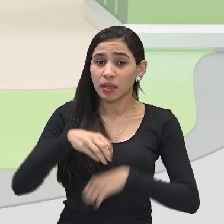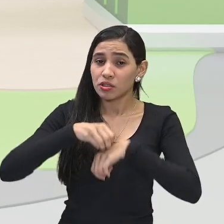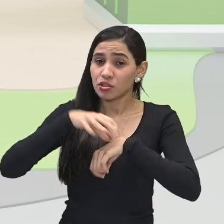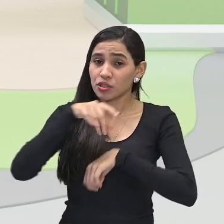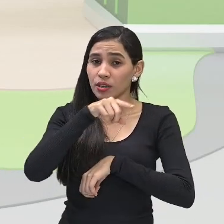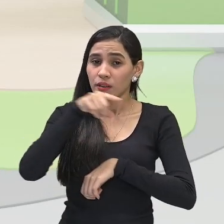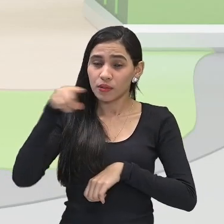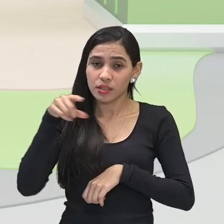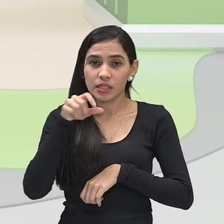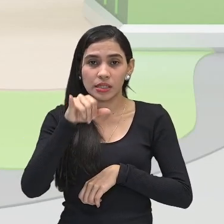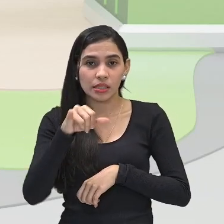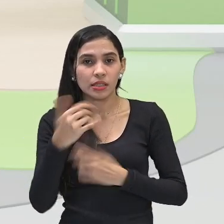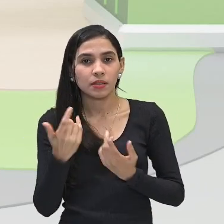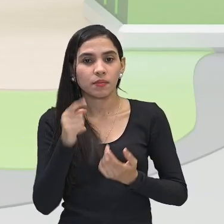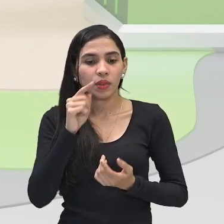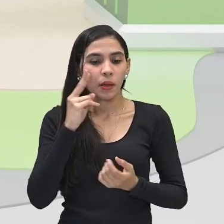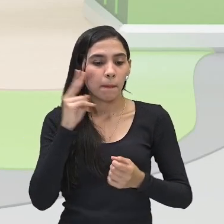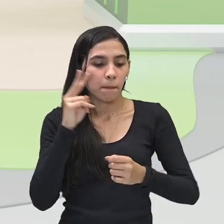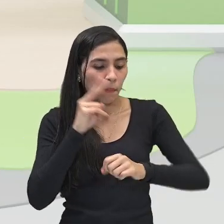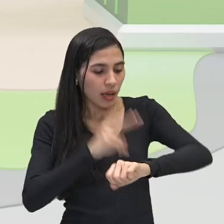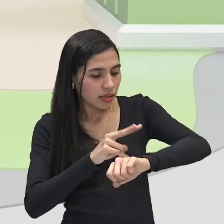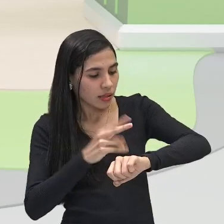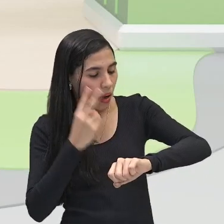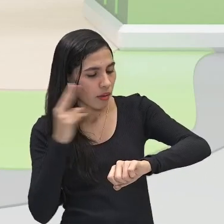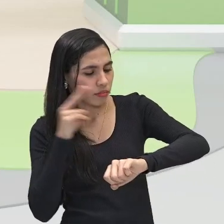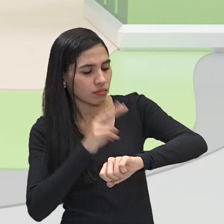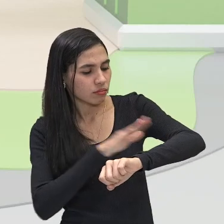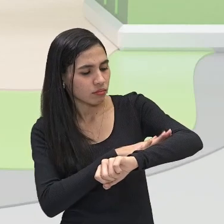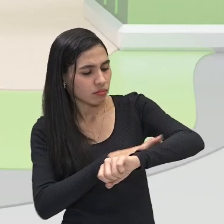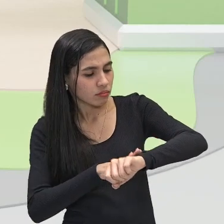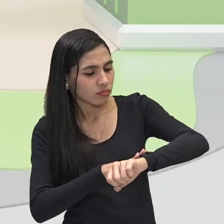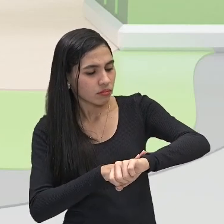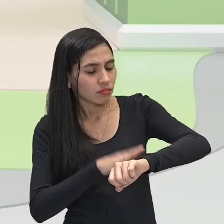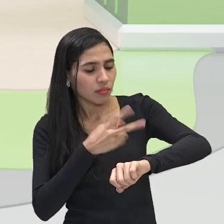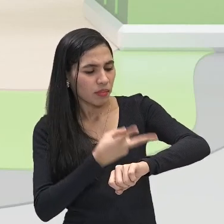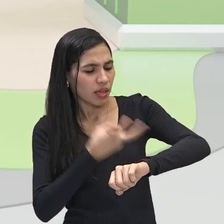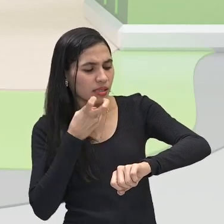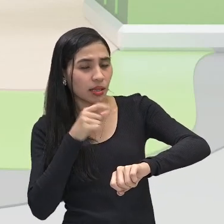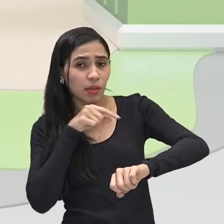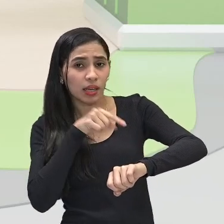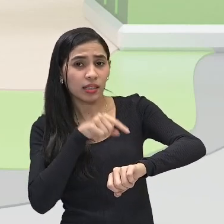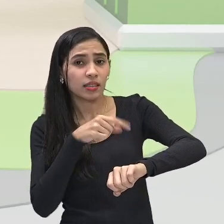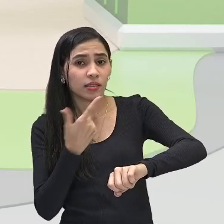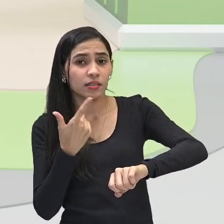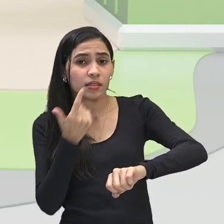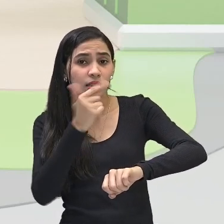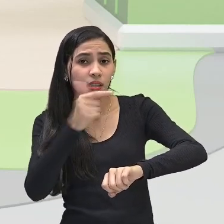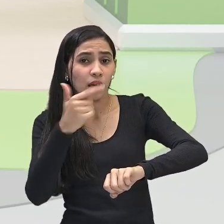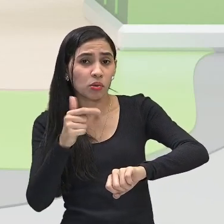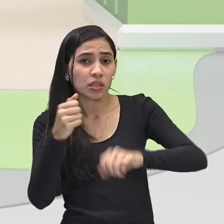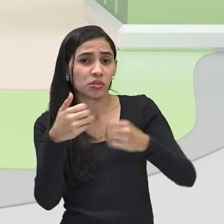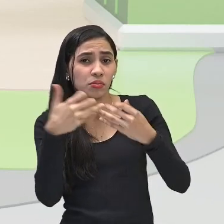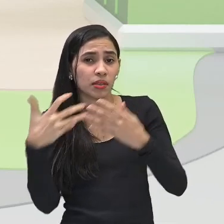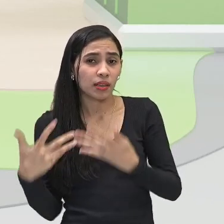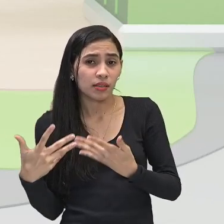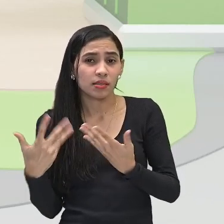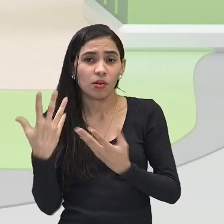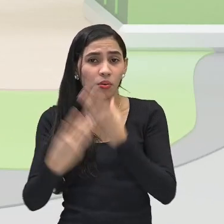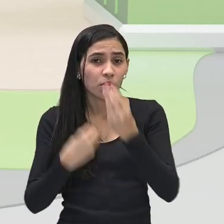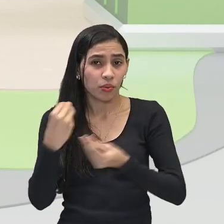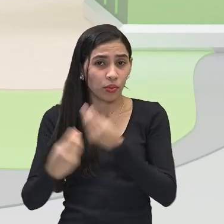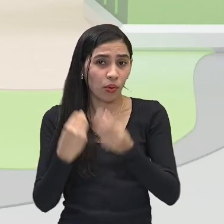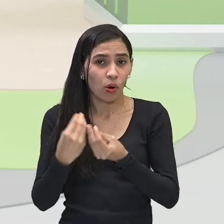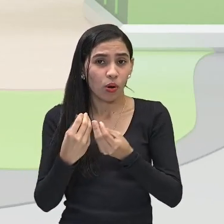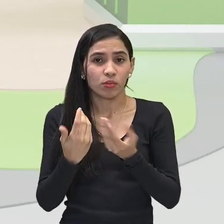qualquer alteração que você perceba na pele e que, possivelmente, você não tem uma explicação para aquela